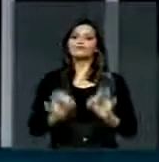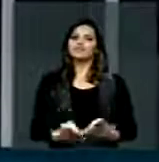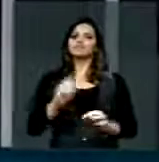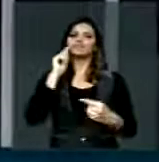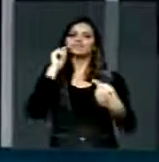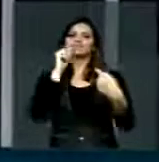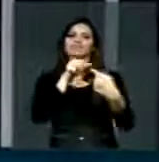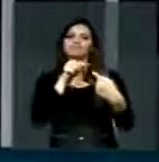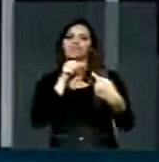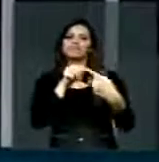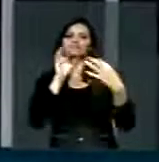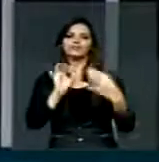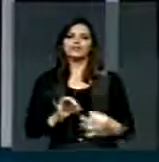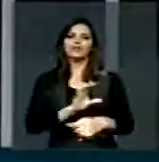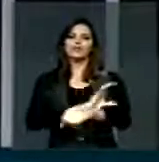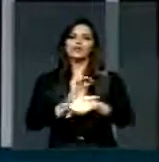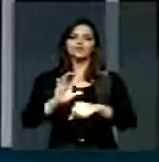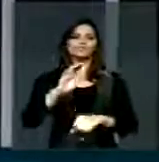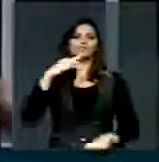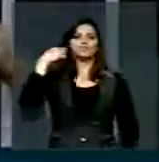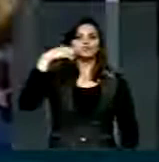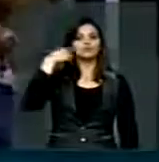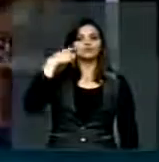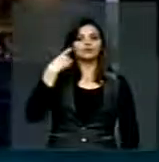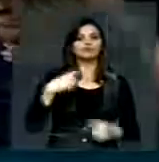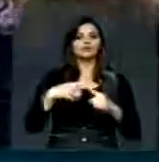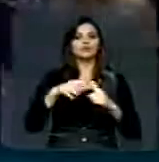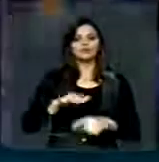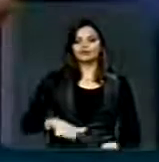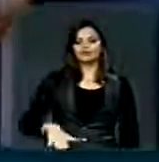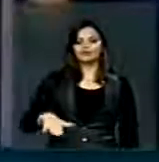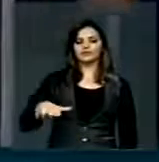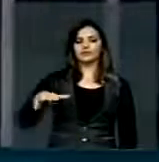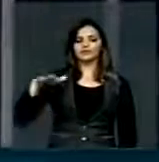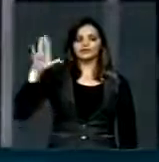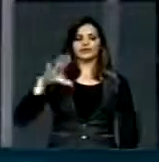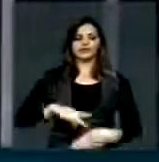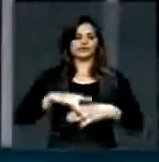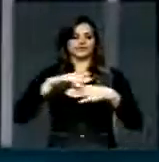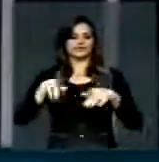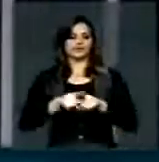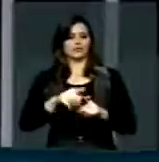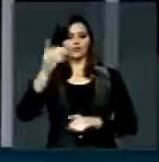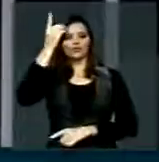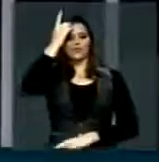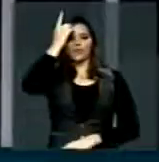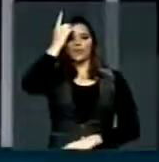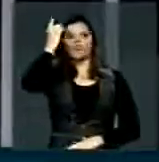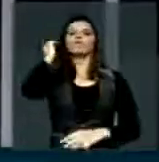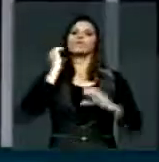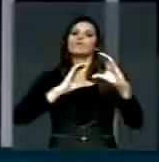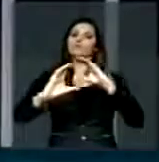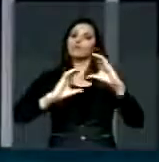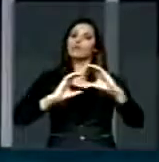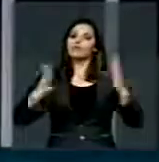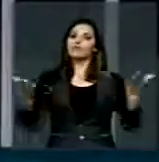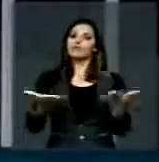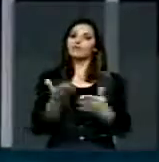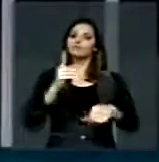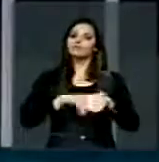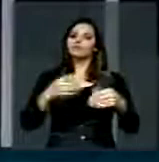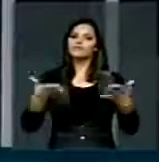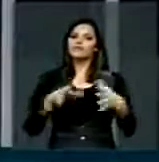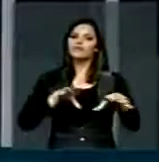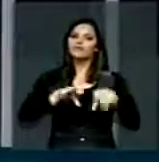identificar com este curso, pois desde pequeno sempre teve o espírito de liderança e o dom da comunicação. Hoje, diante desse momento de